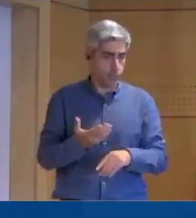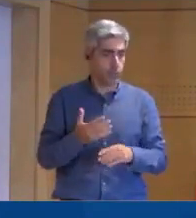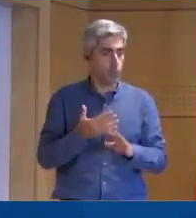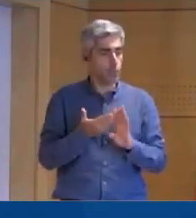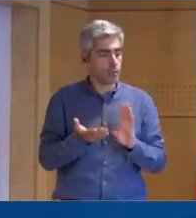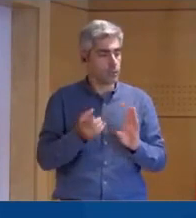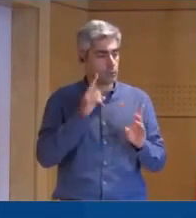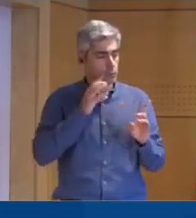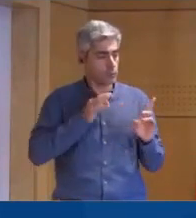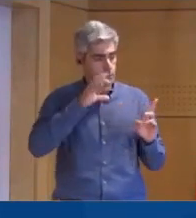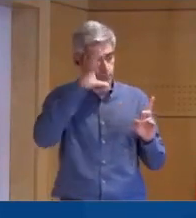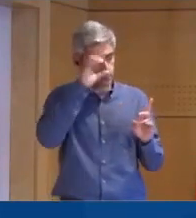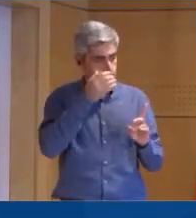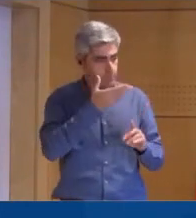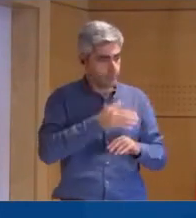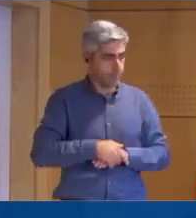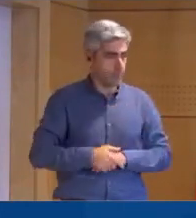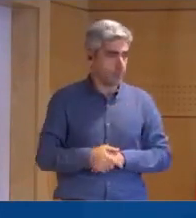Quanto ao mais, Sra. Ministra.